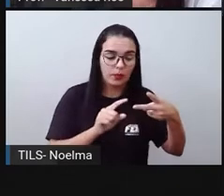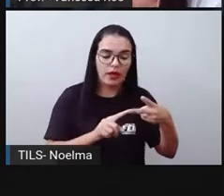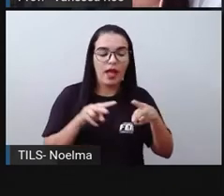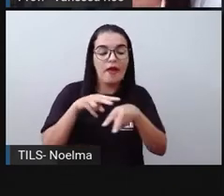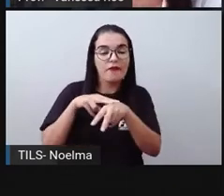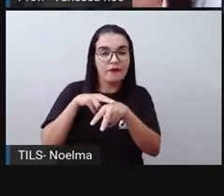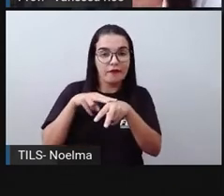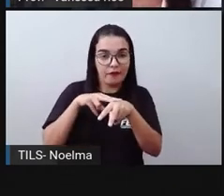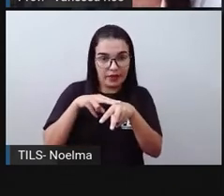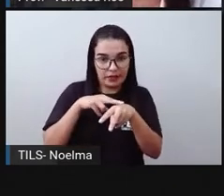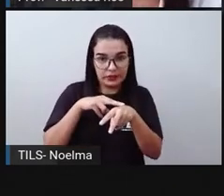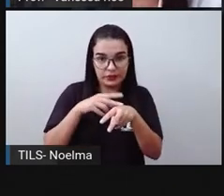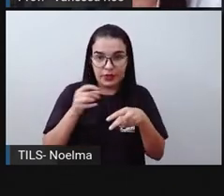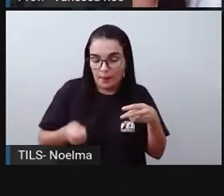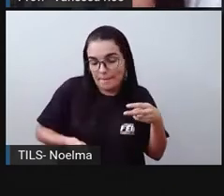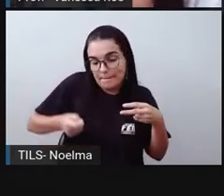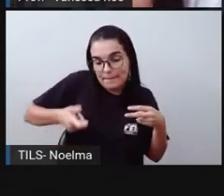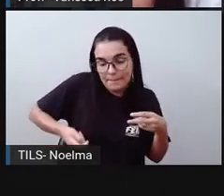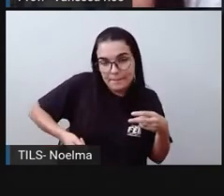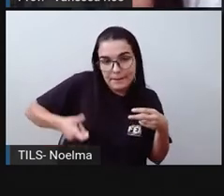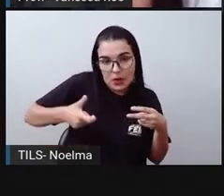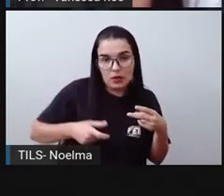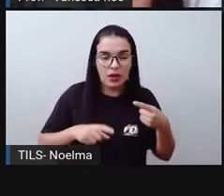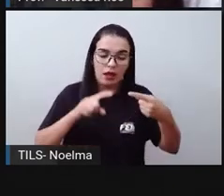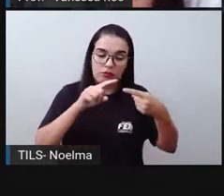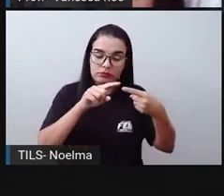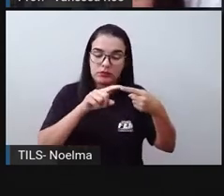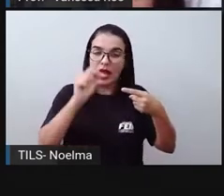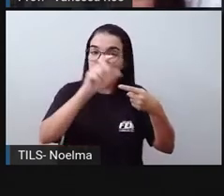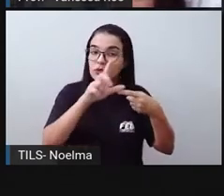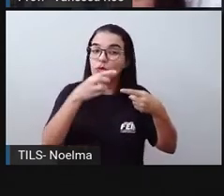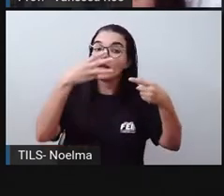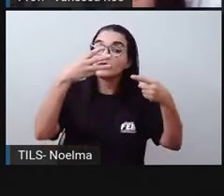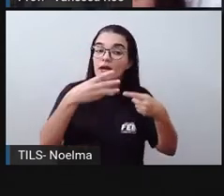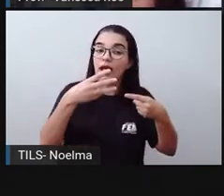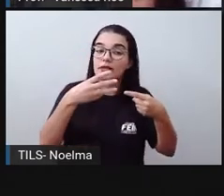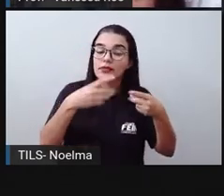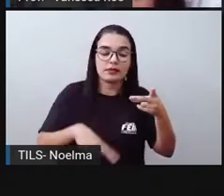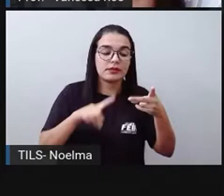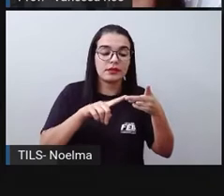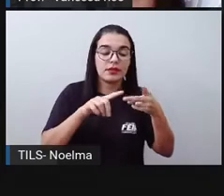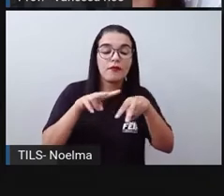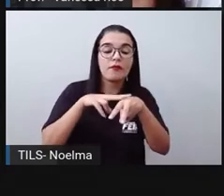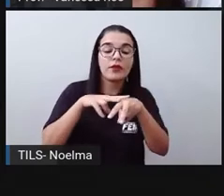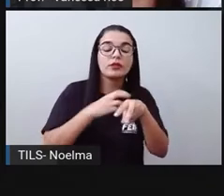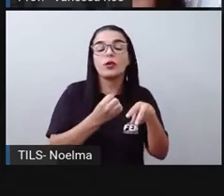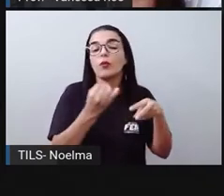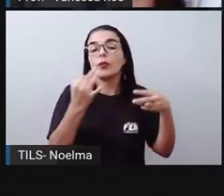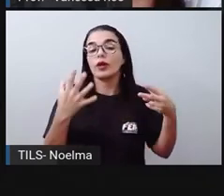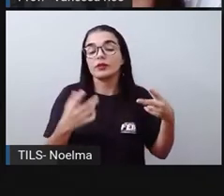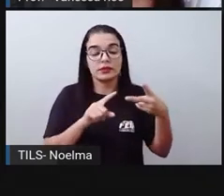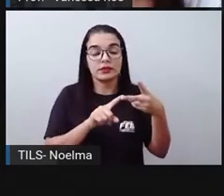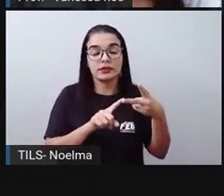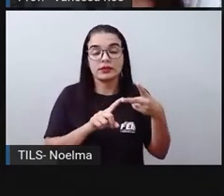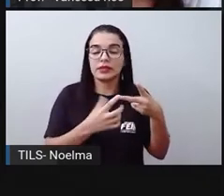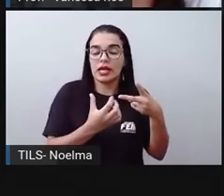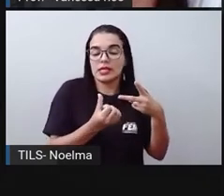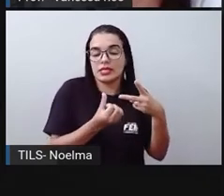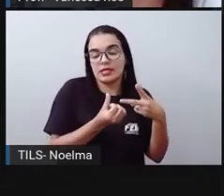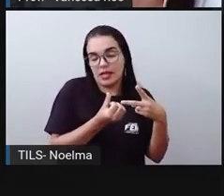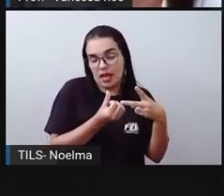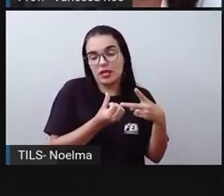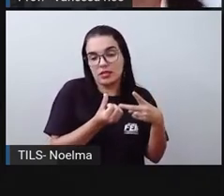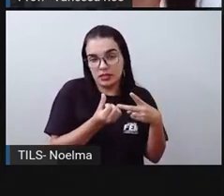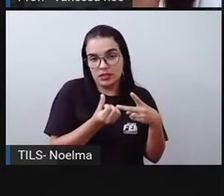três bolas azuis e, olha só, conta aqui comigo. Um, dois, três, quatro, cinco, seis